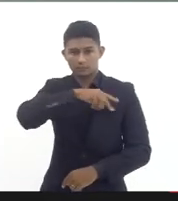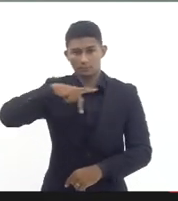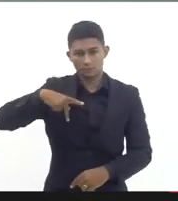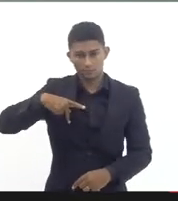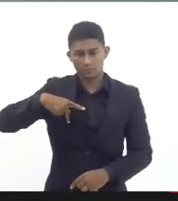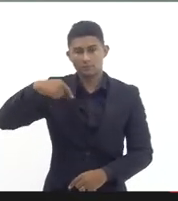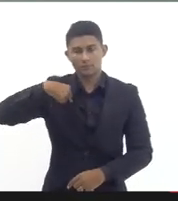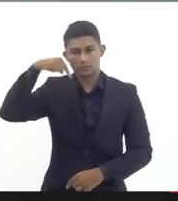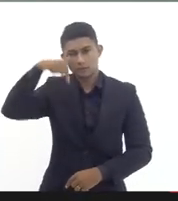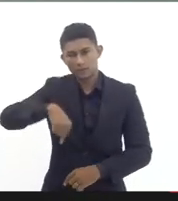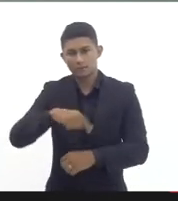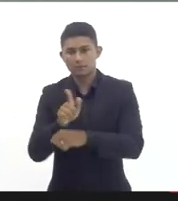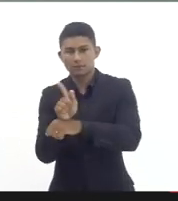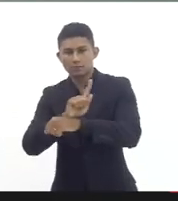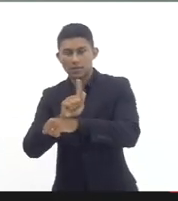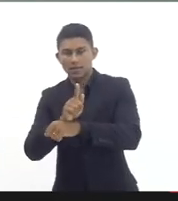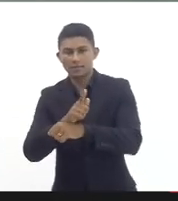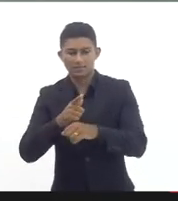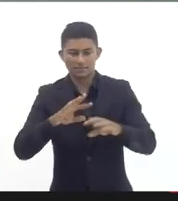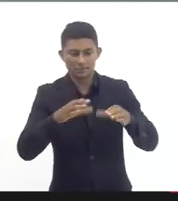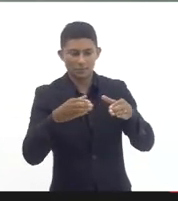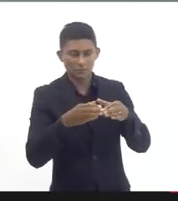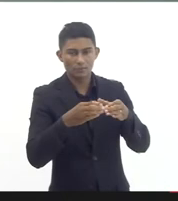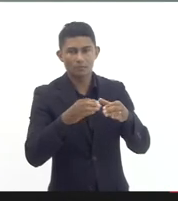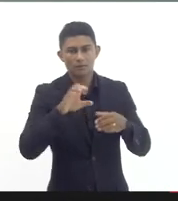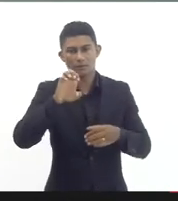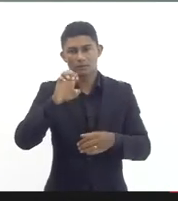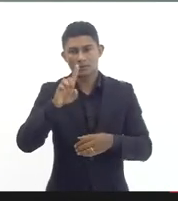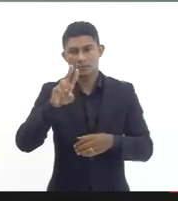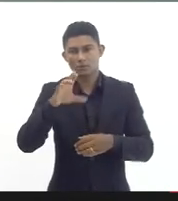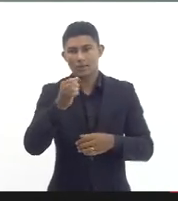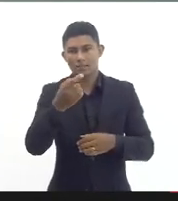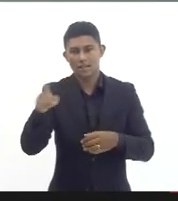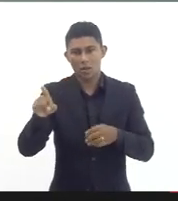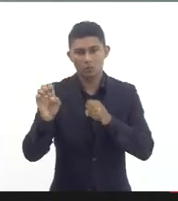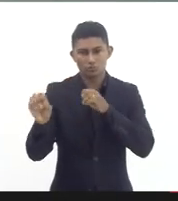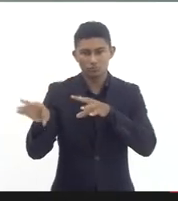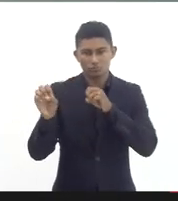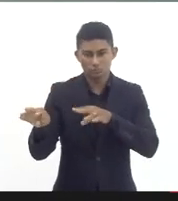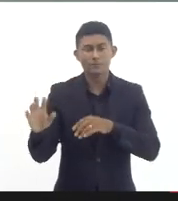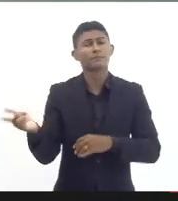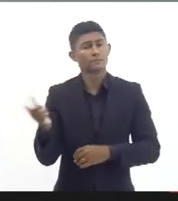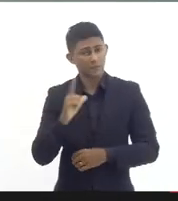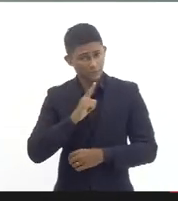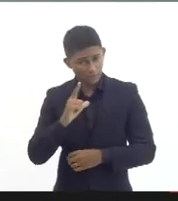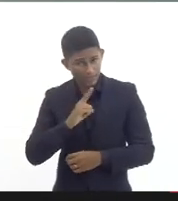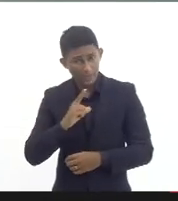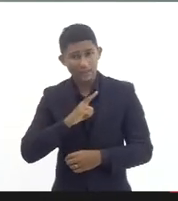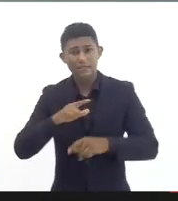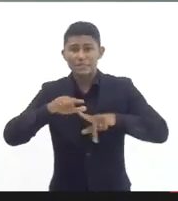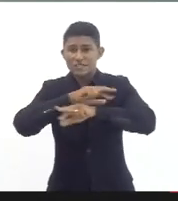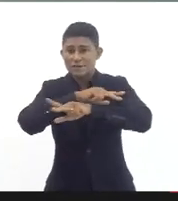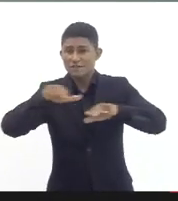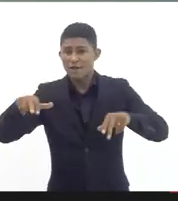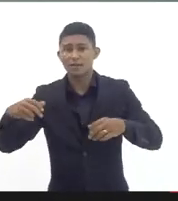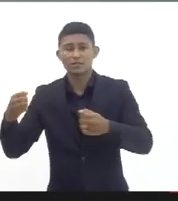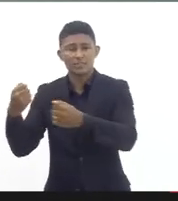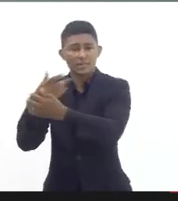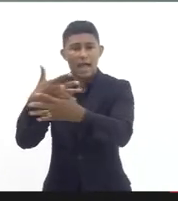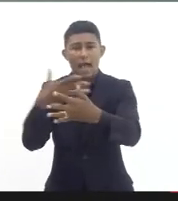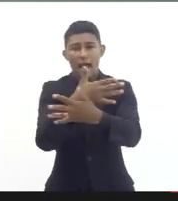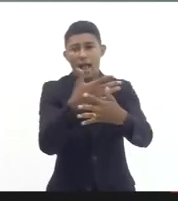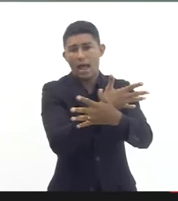gerente técnica do Cal Educação nós temos inquéritos civis em diversos municípios do Estado